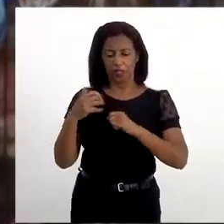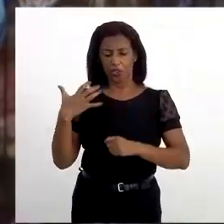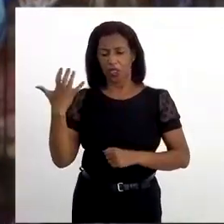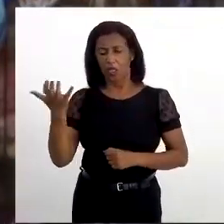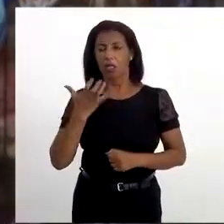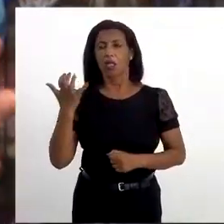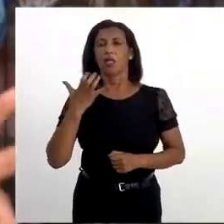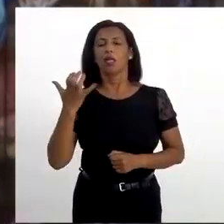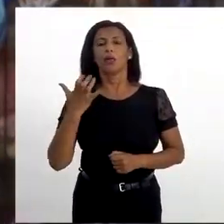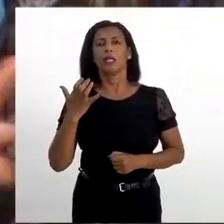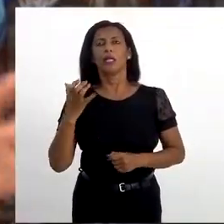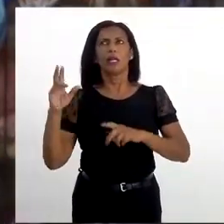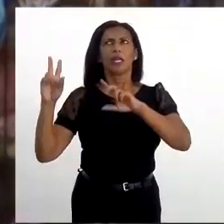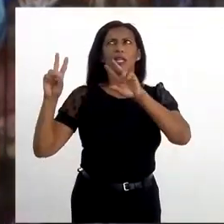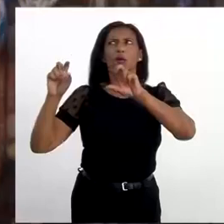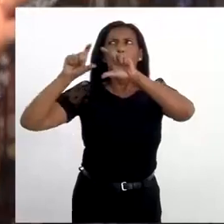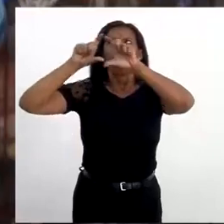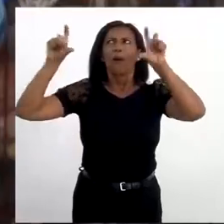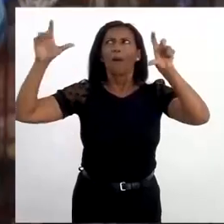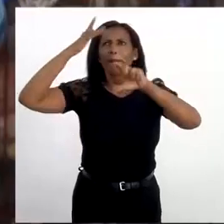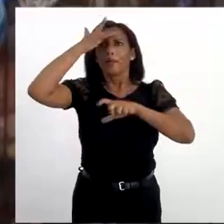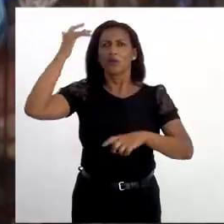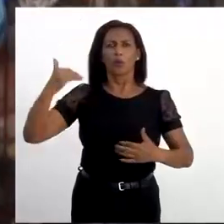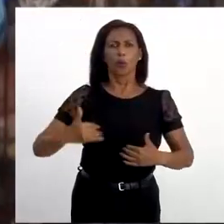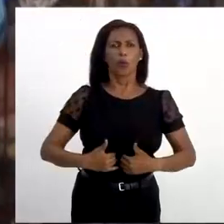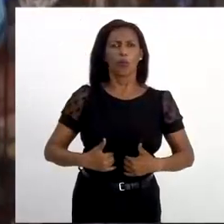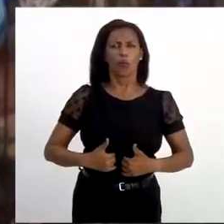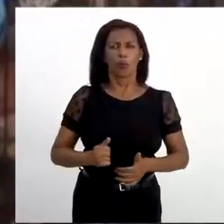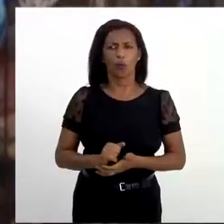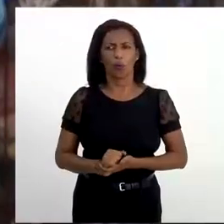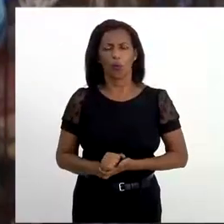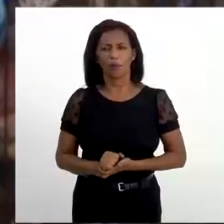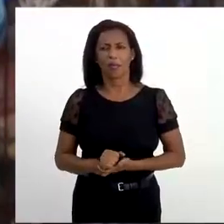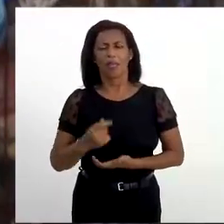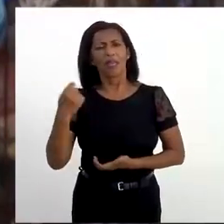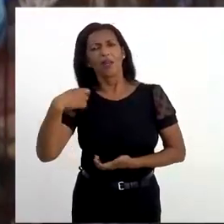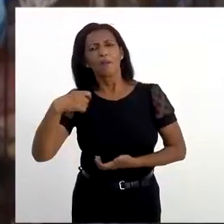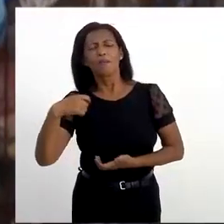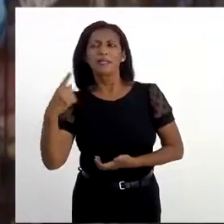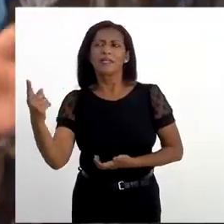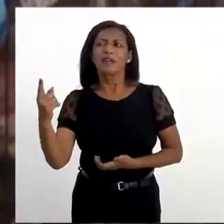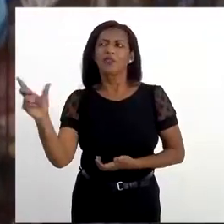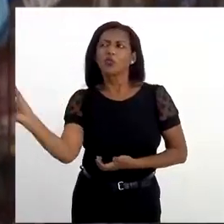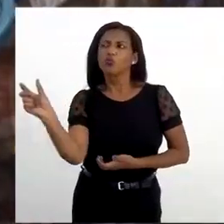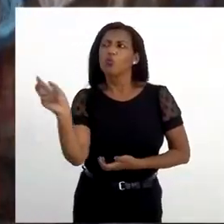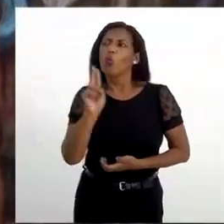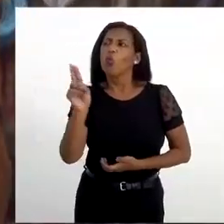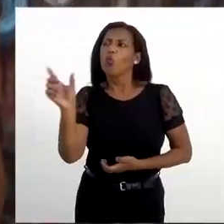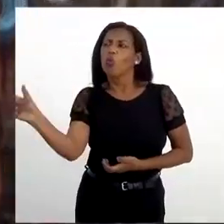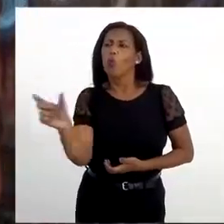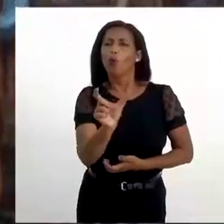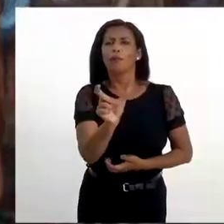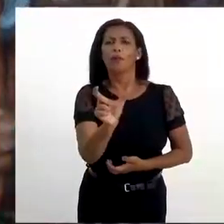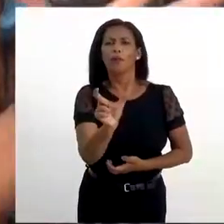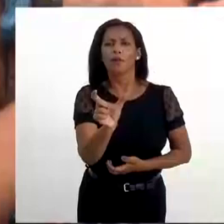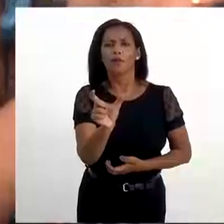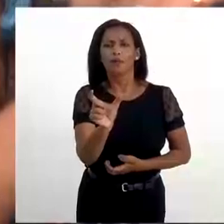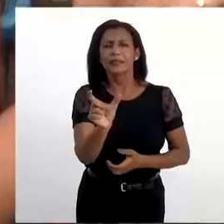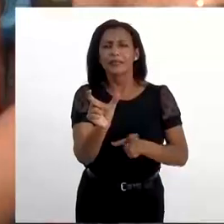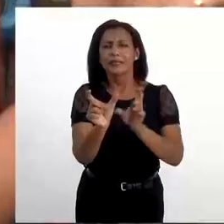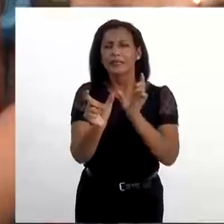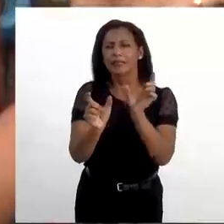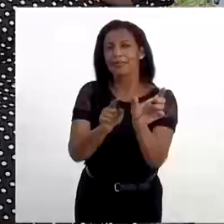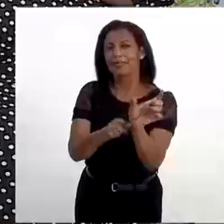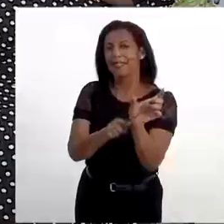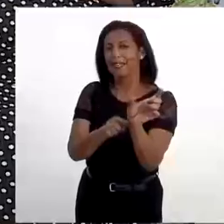botar uma coisa, tipo a campanha do Tem Gente com Fome. Aí eu falei, pastor, o pessoal tá com fome, te botar uma coisa aí. Me dá aí o nome. Ebi